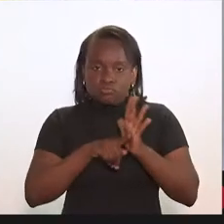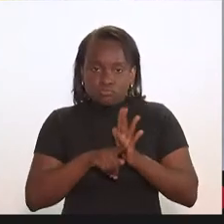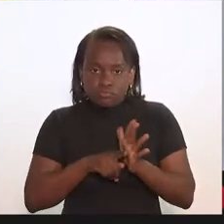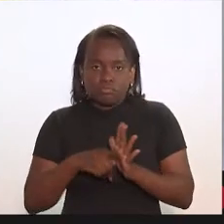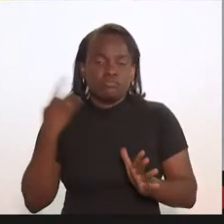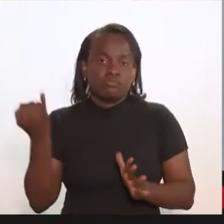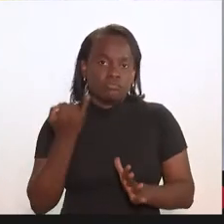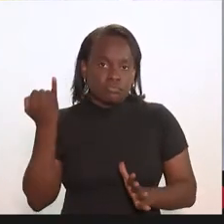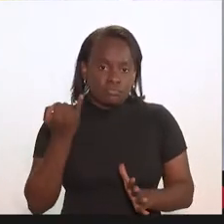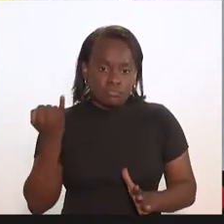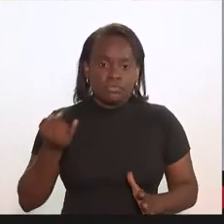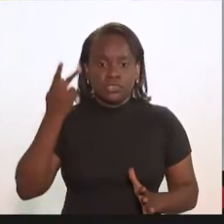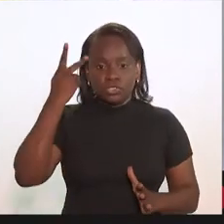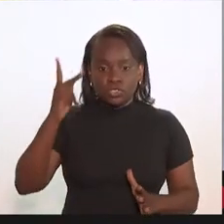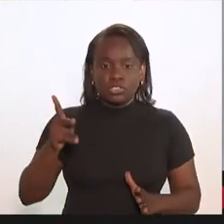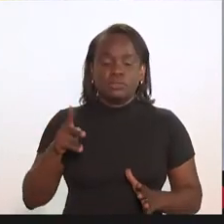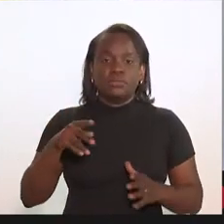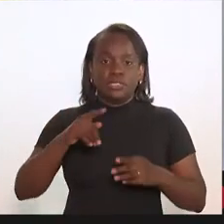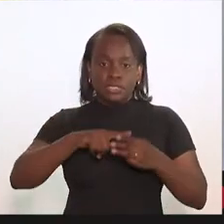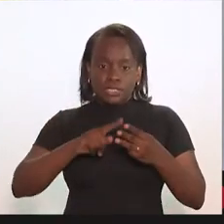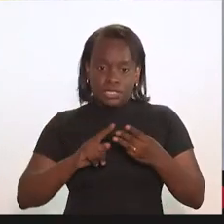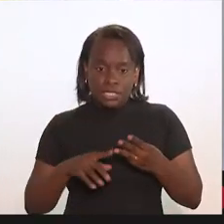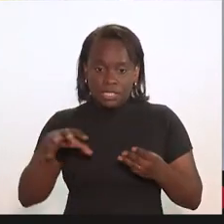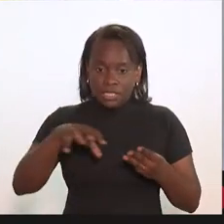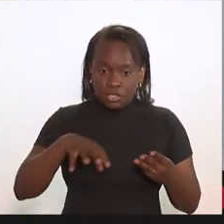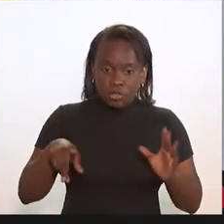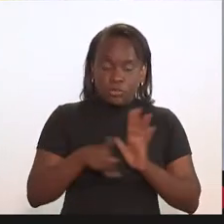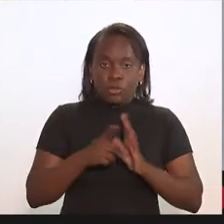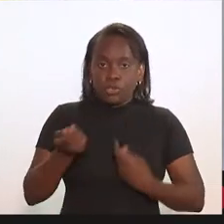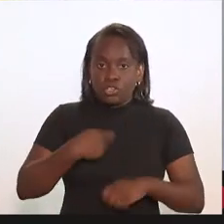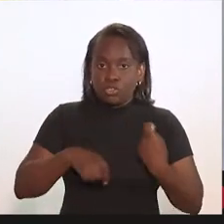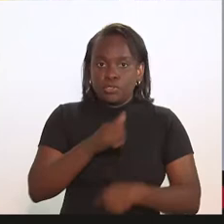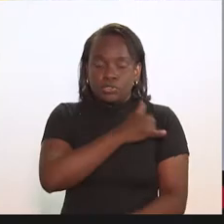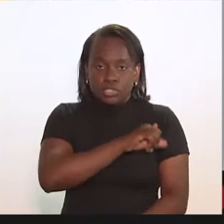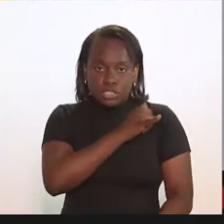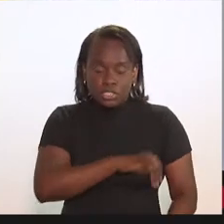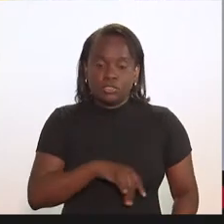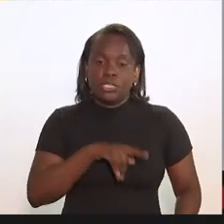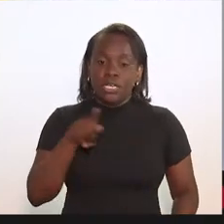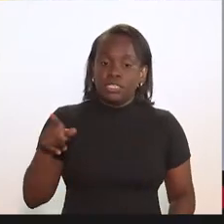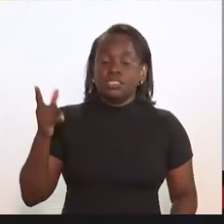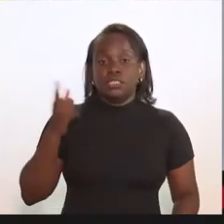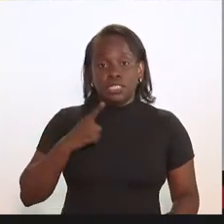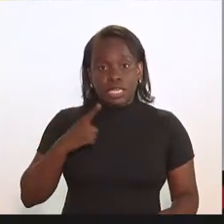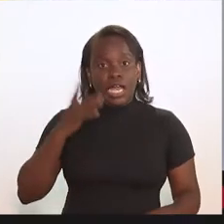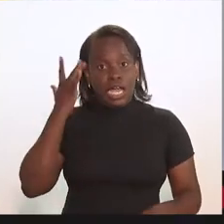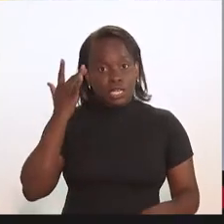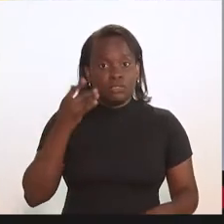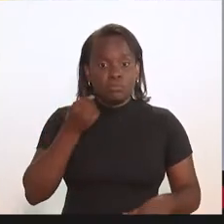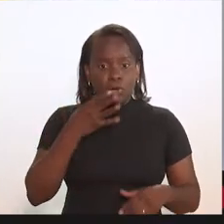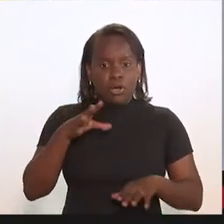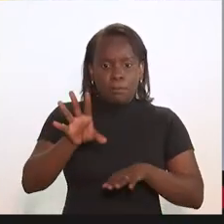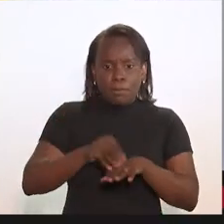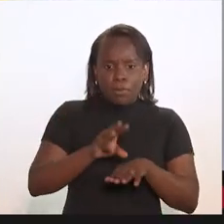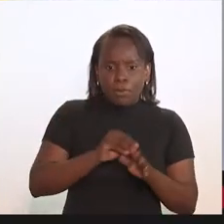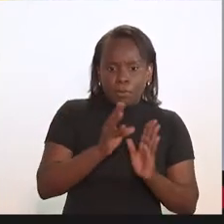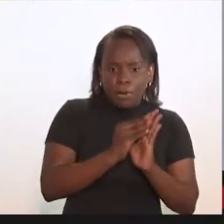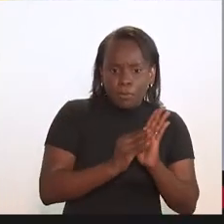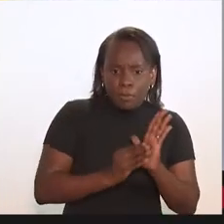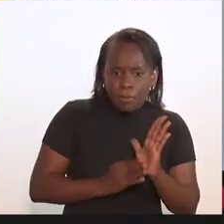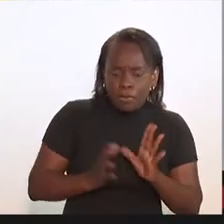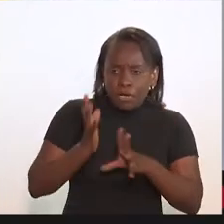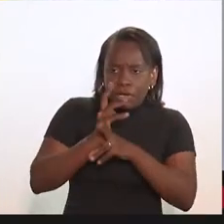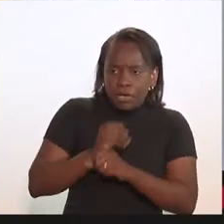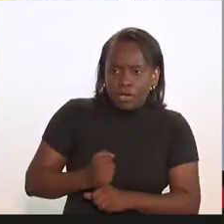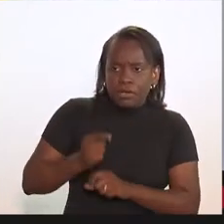importantes sobre diferentes setores da economia do Rio de Janeiro, e eles têm, eu acho, uma boa compilação e análise